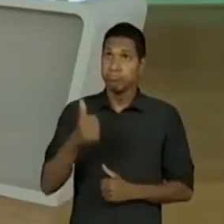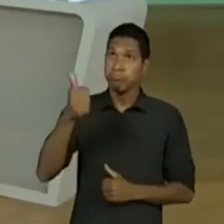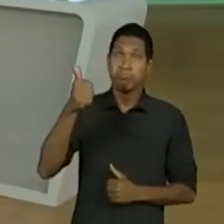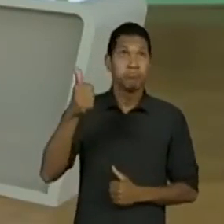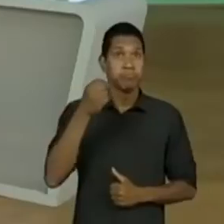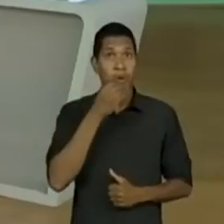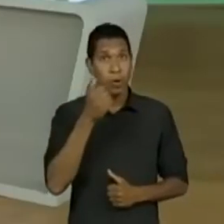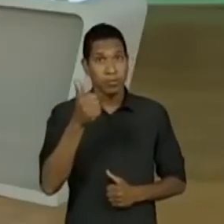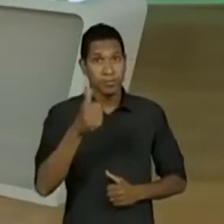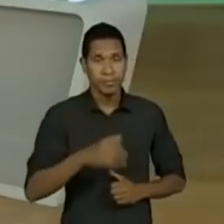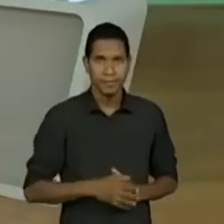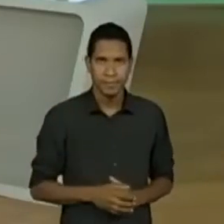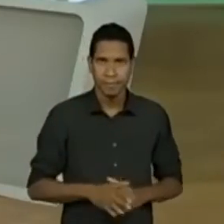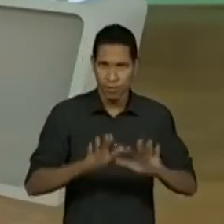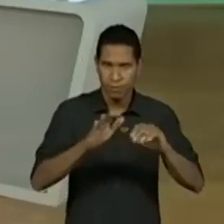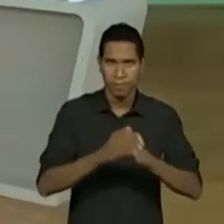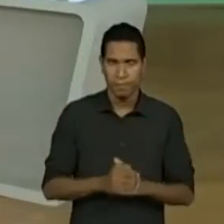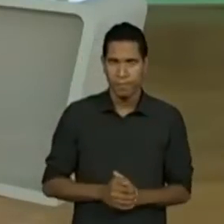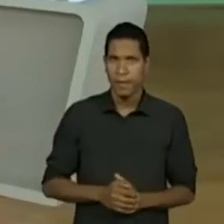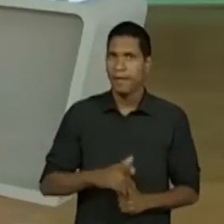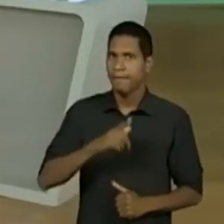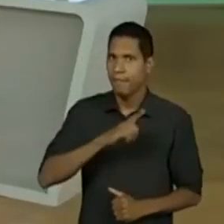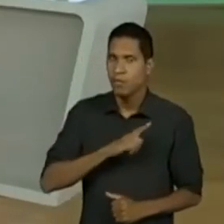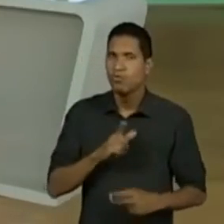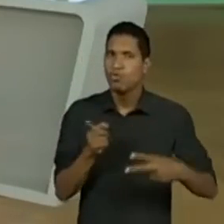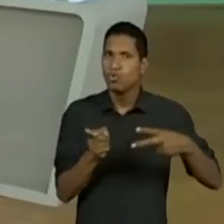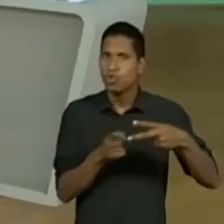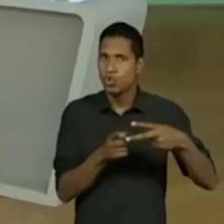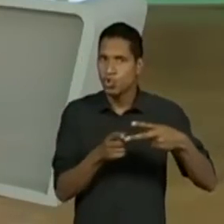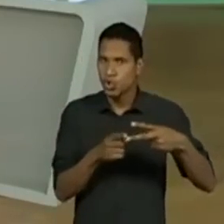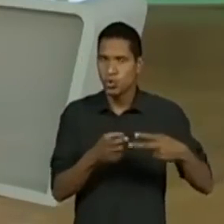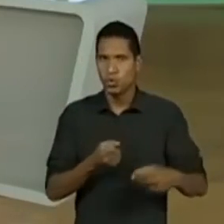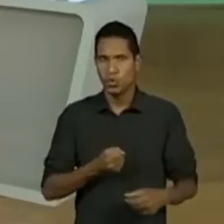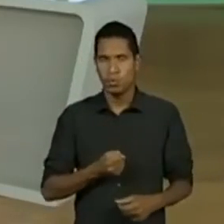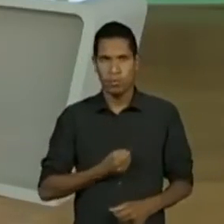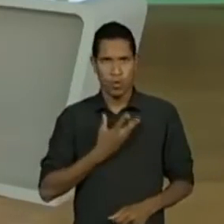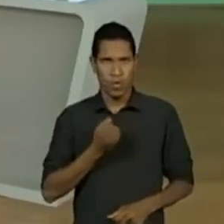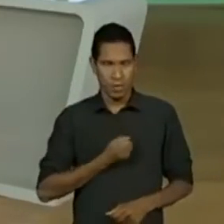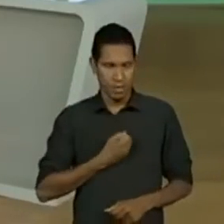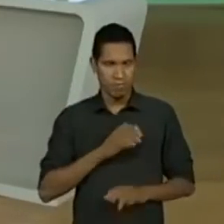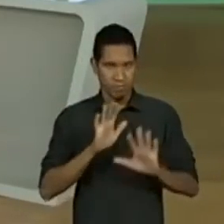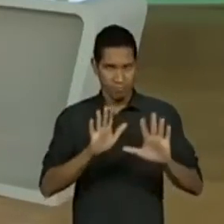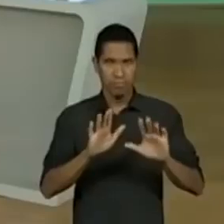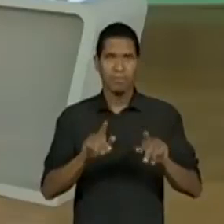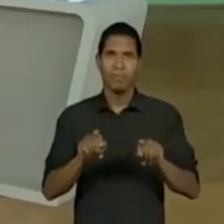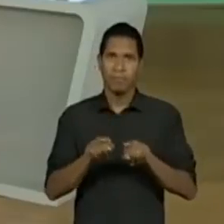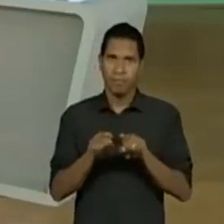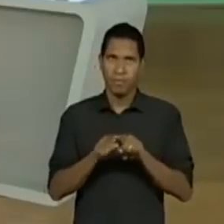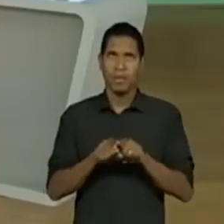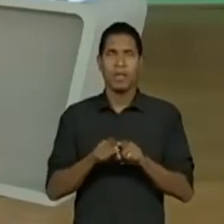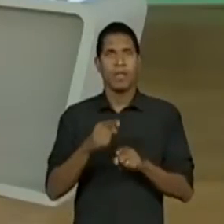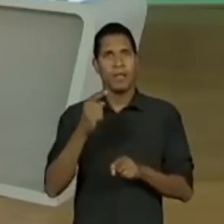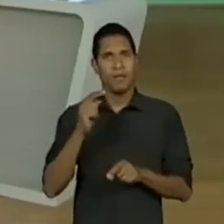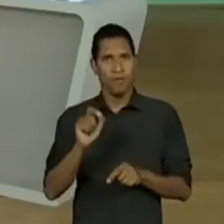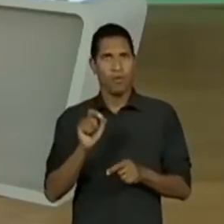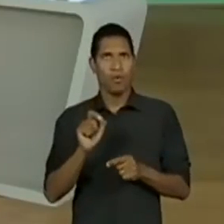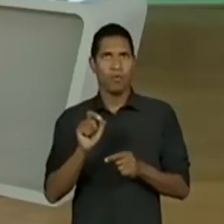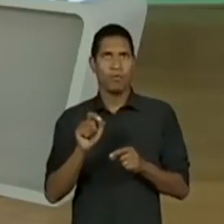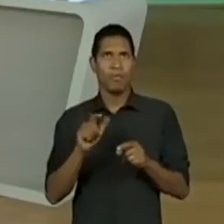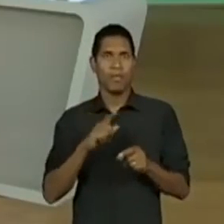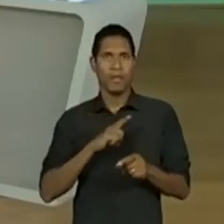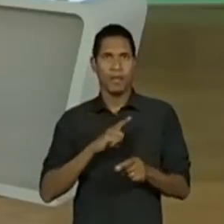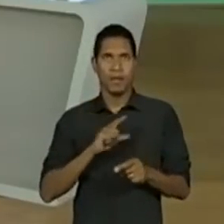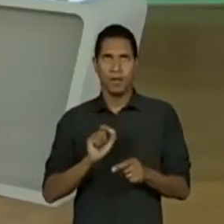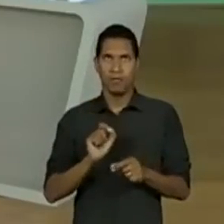Agora, eu vou colocar um segundo. Só que o segundo vai ser diferente. Primeiro, eu vou passar a telinha. Eu vou segurar para vocês, ó.